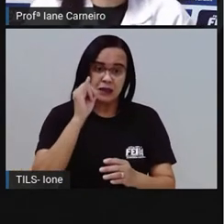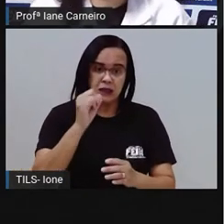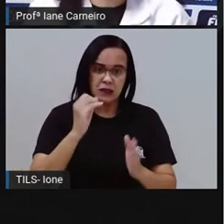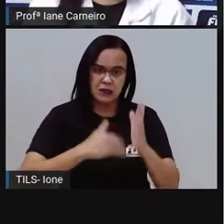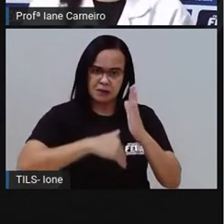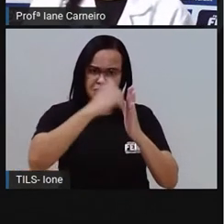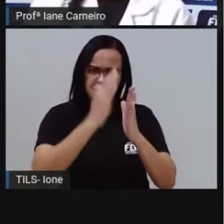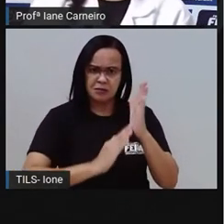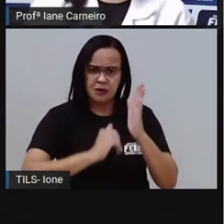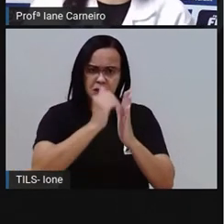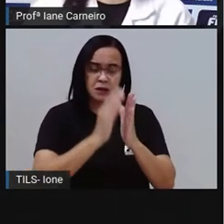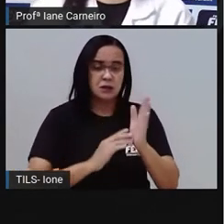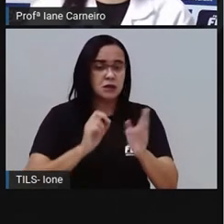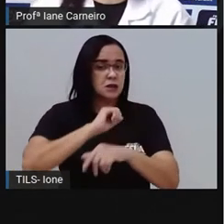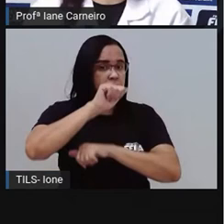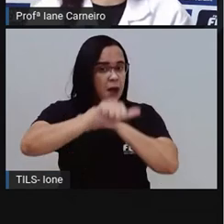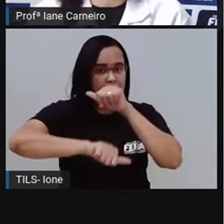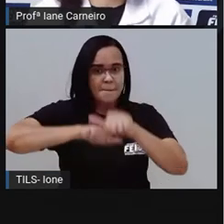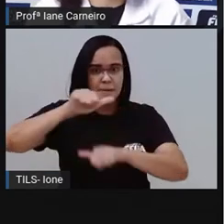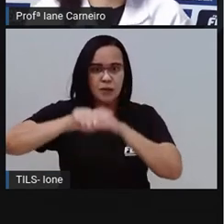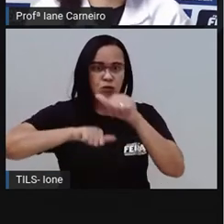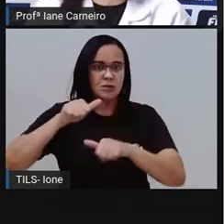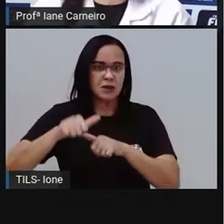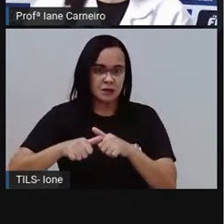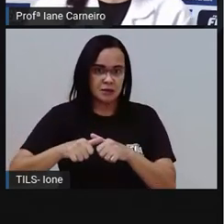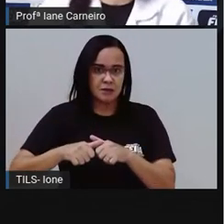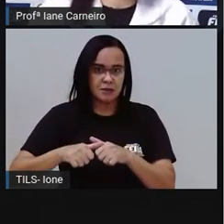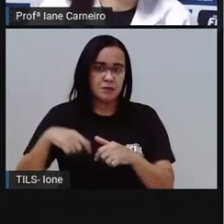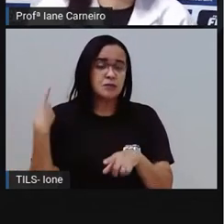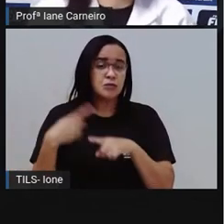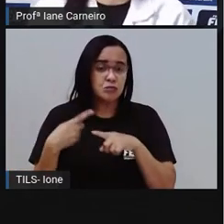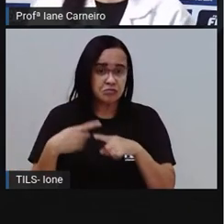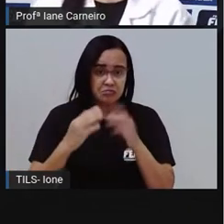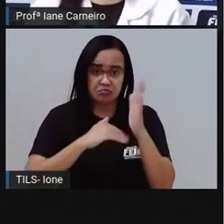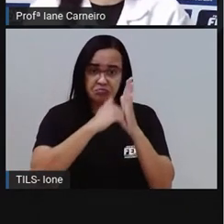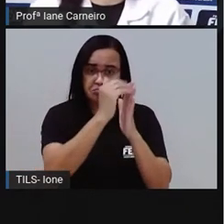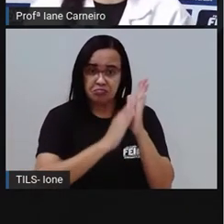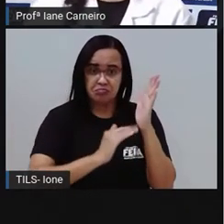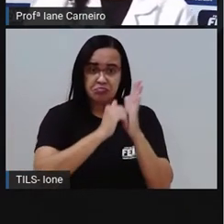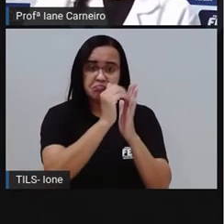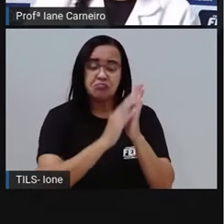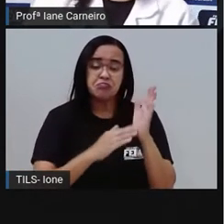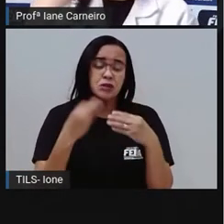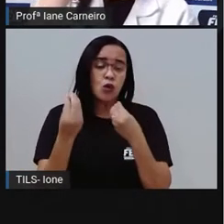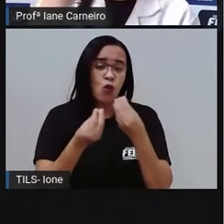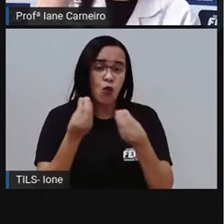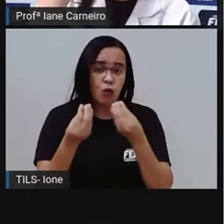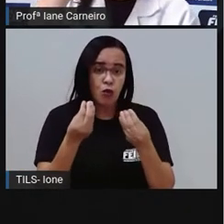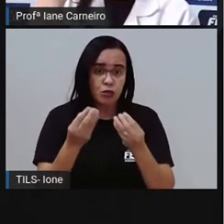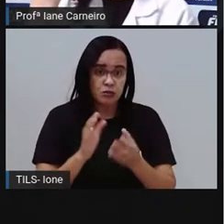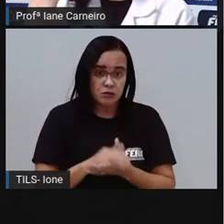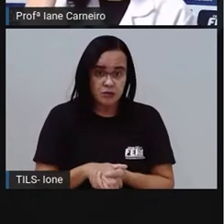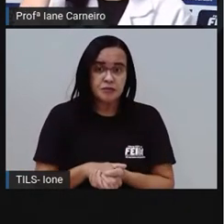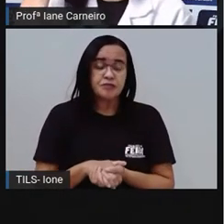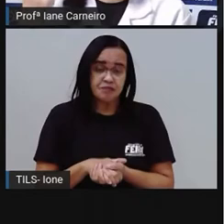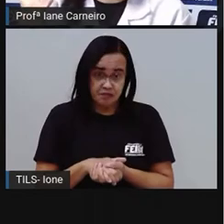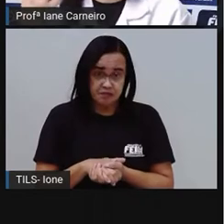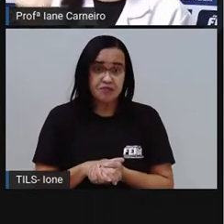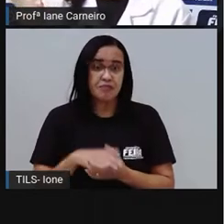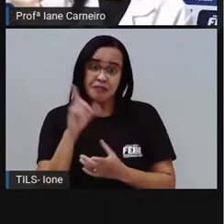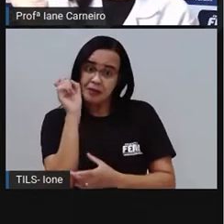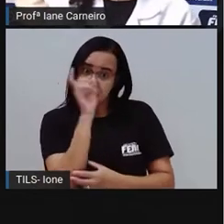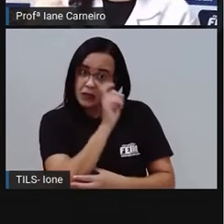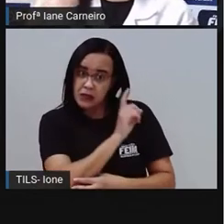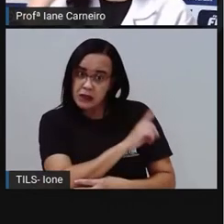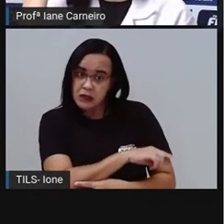anos para se decompor, porque, ó, por causa da tinta. A tinta, né, também, primeiro que ela é um material mais difícil